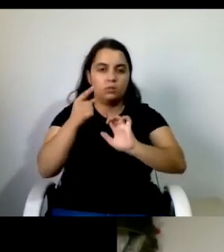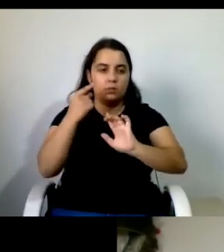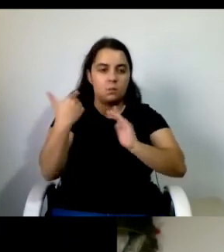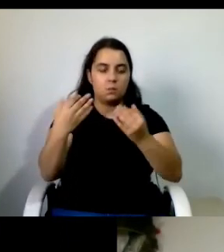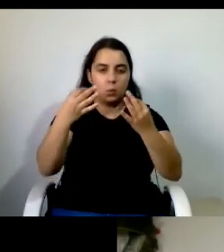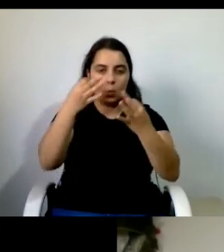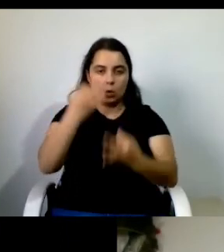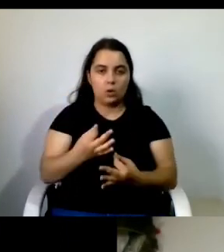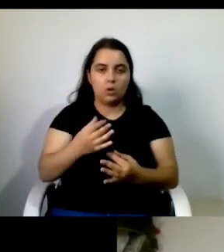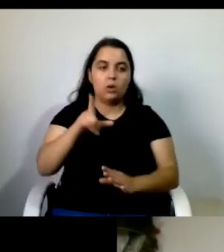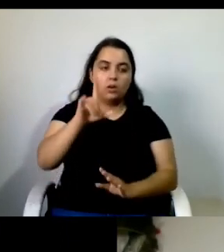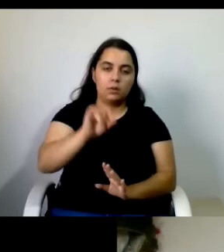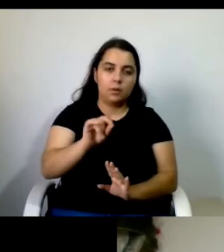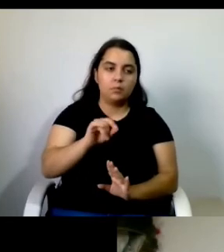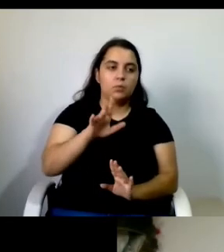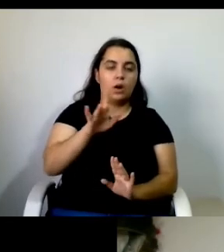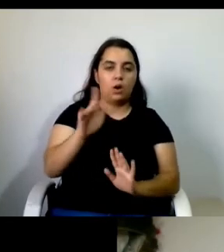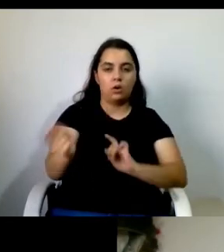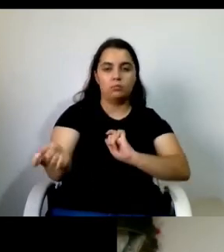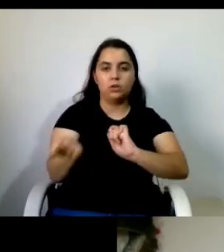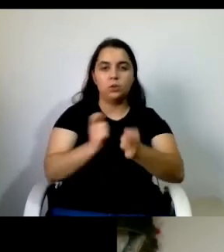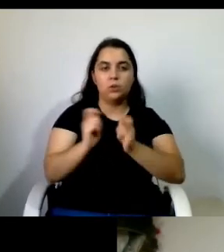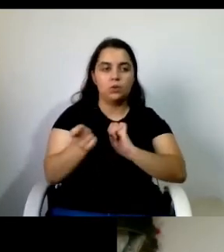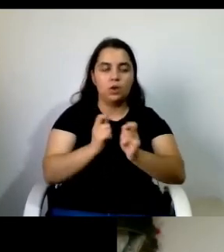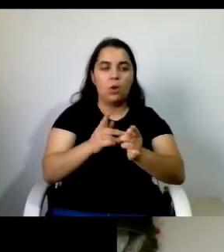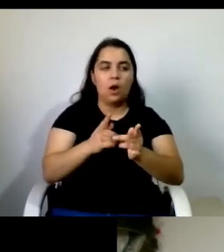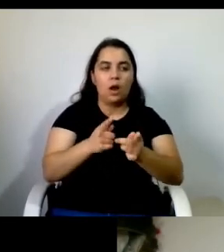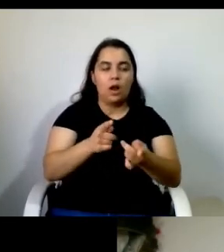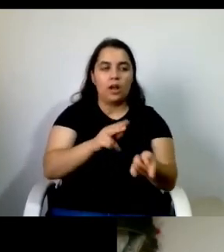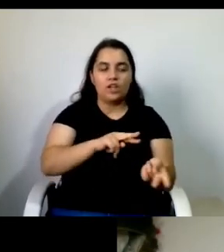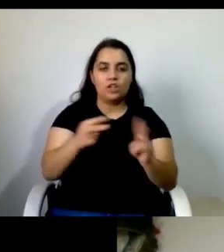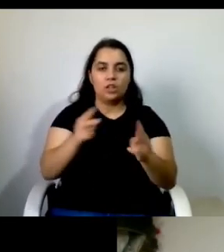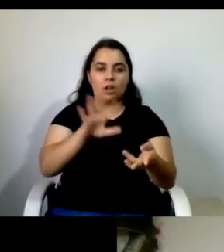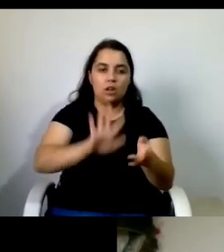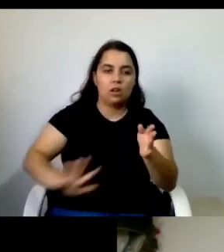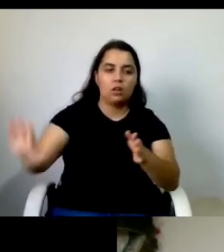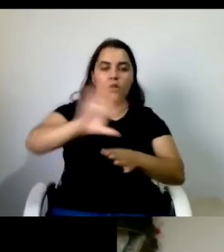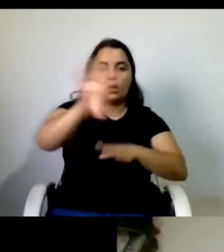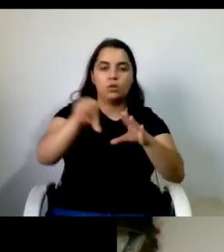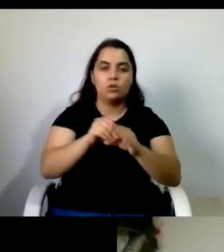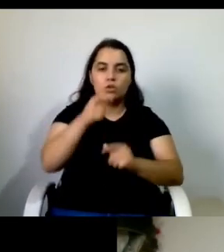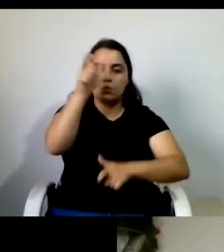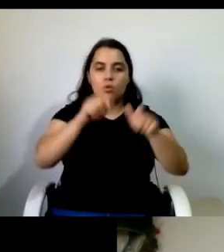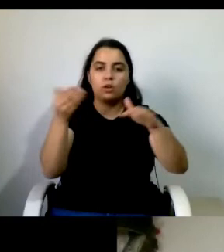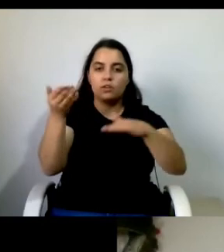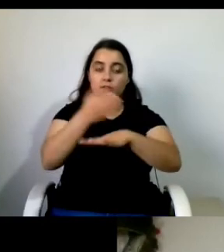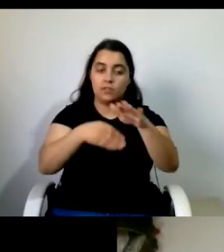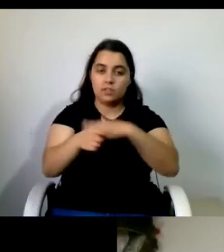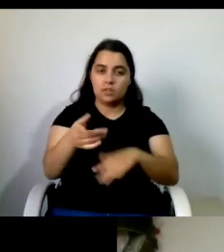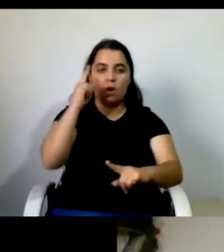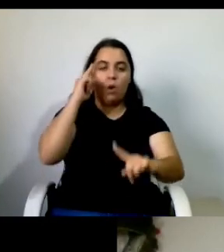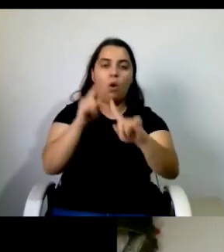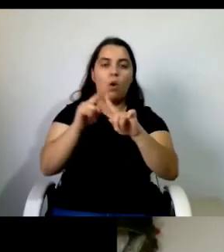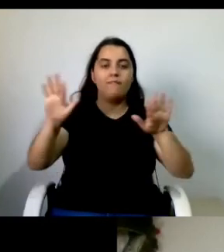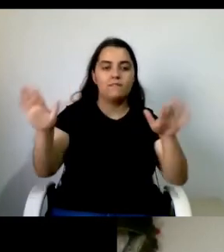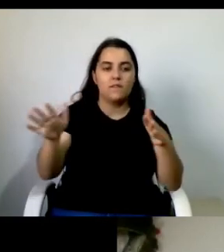está em discussão a estratégia nacional para a inclusão das pessoas com deficiência que tem um objetivo exatamente para a promoção da